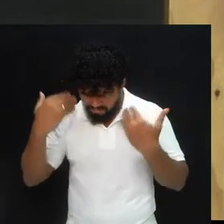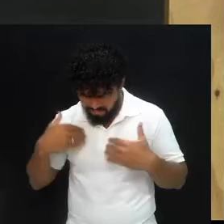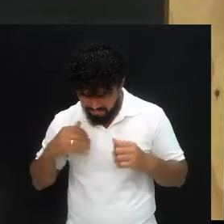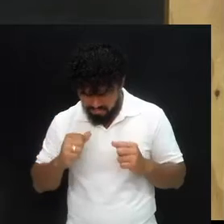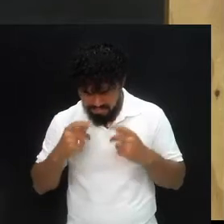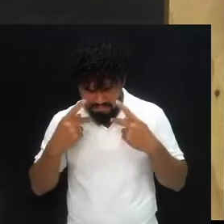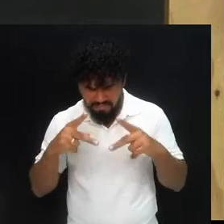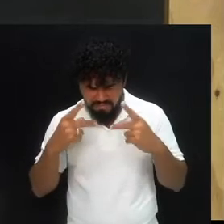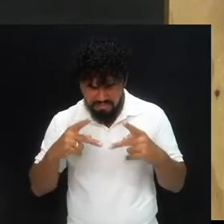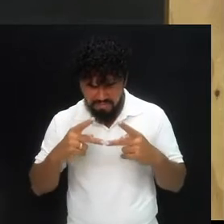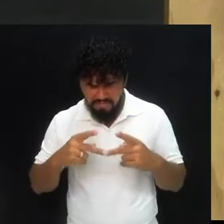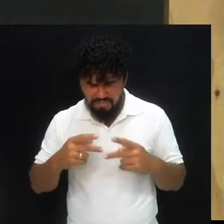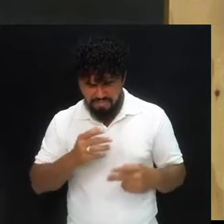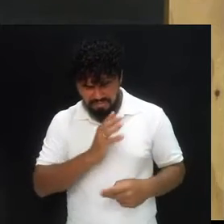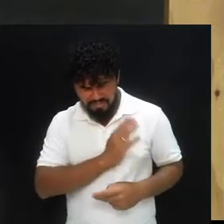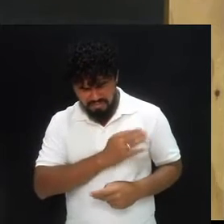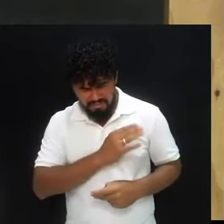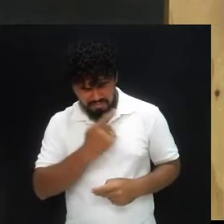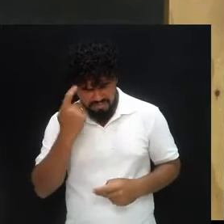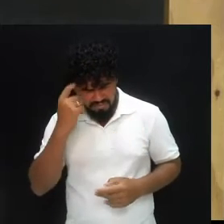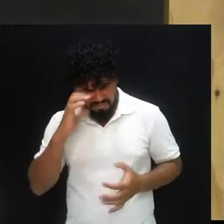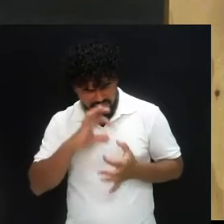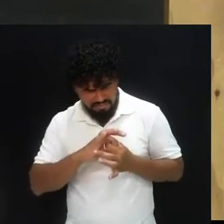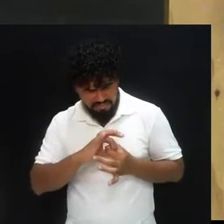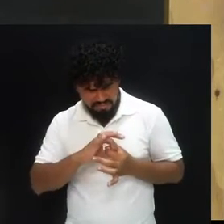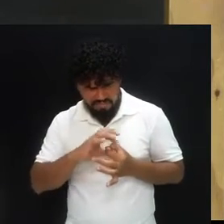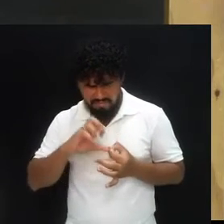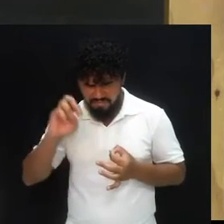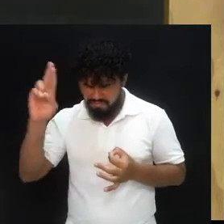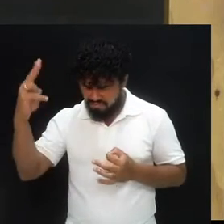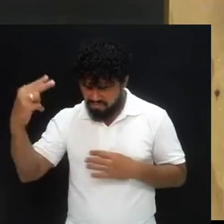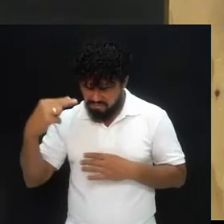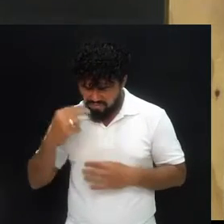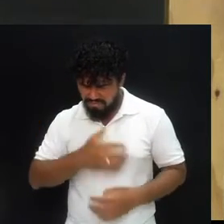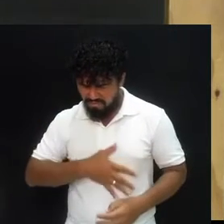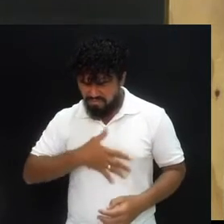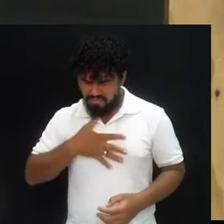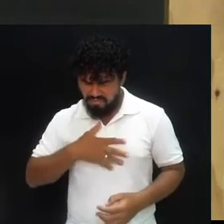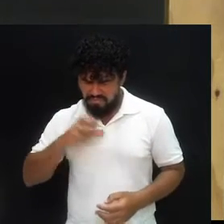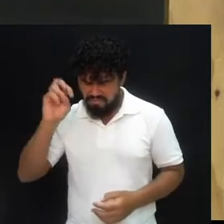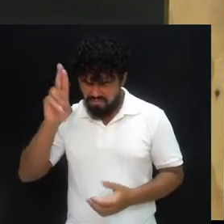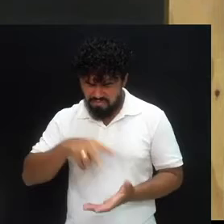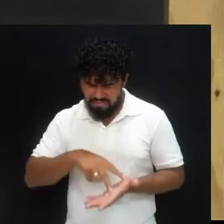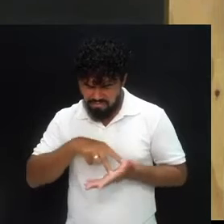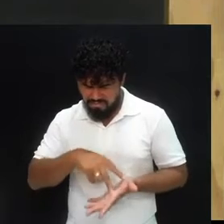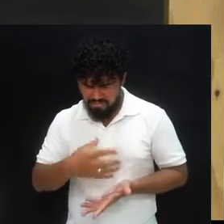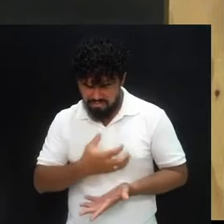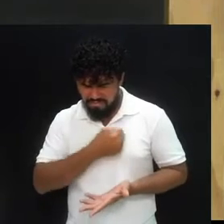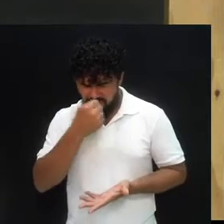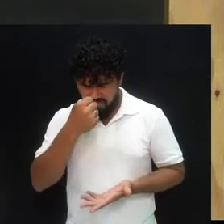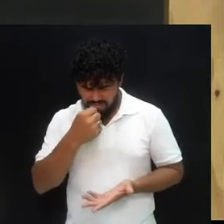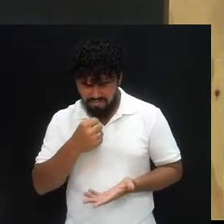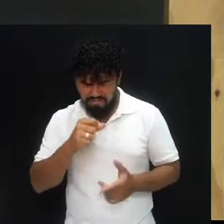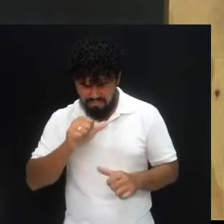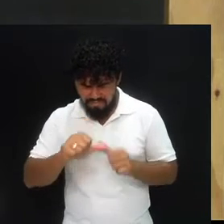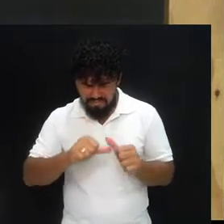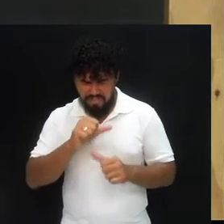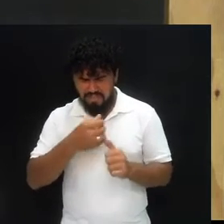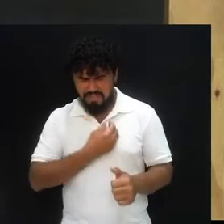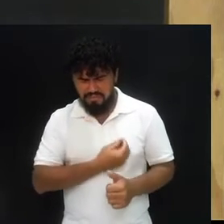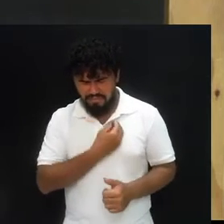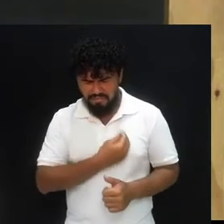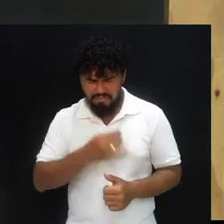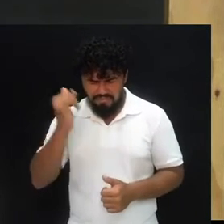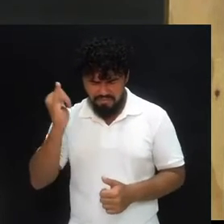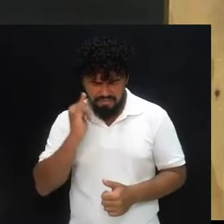meu coração, sejam palavras agradáveis na tua presença, Senhor. Tu que és a nossa rocha, o nosso Redentor, transforma vidas,